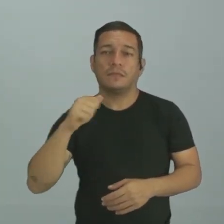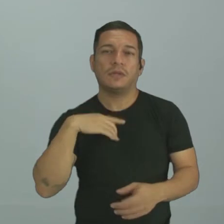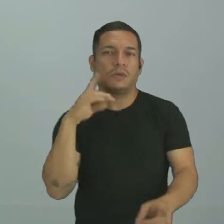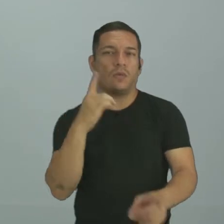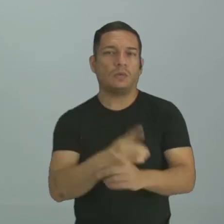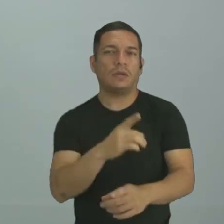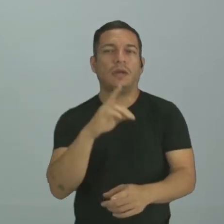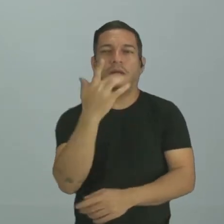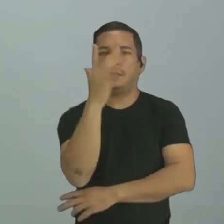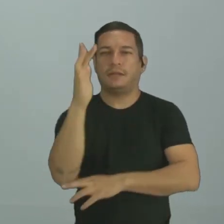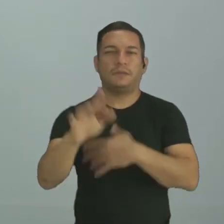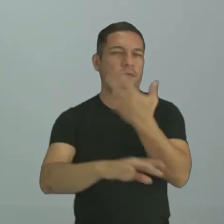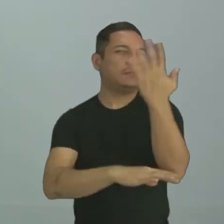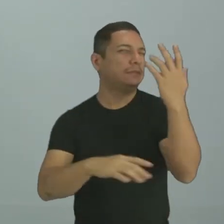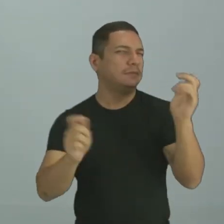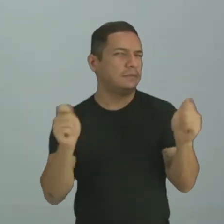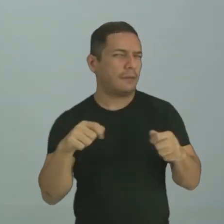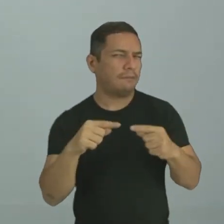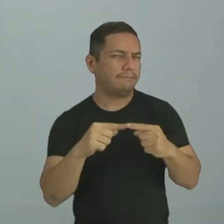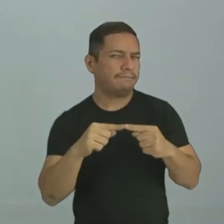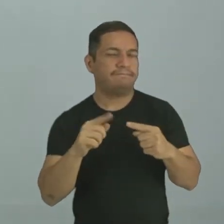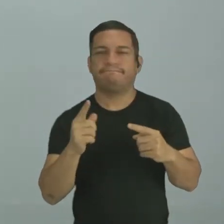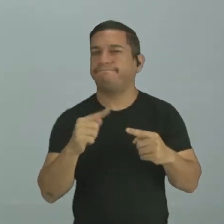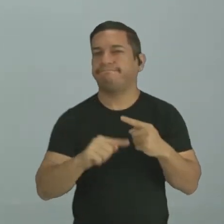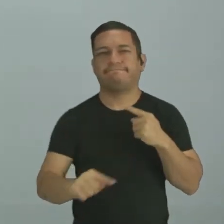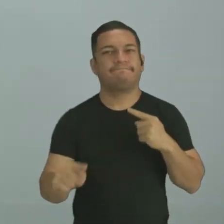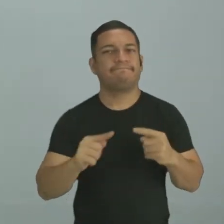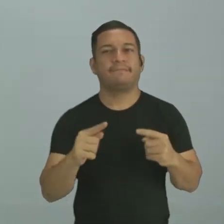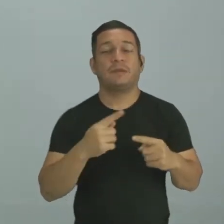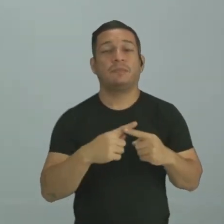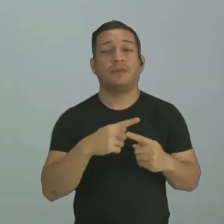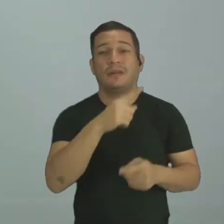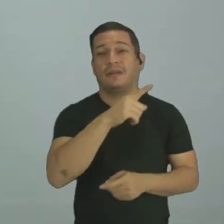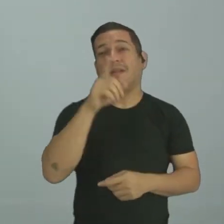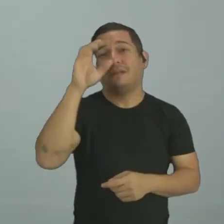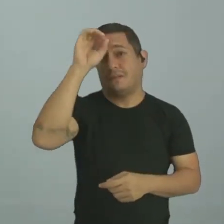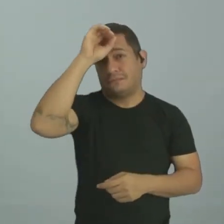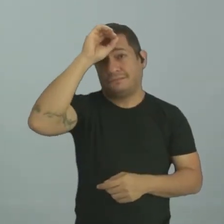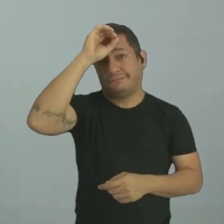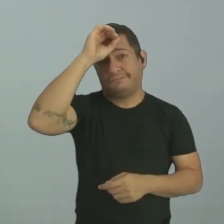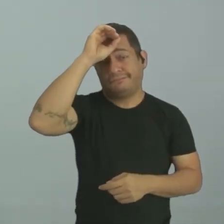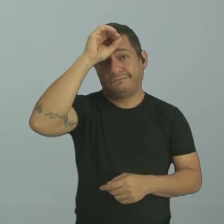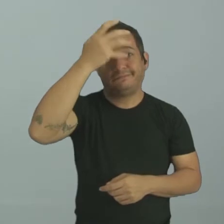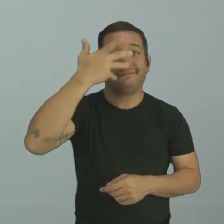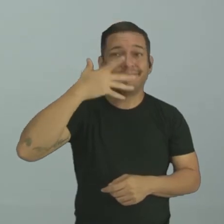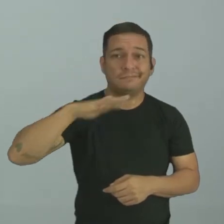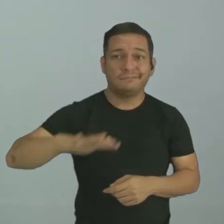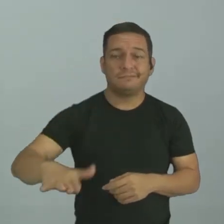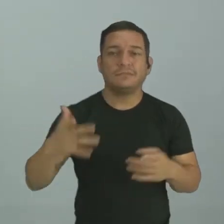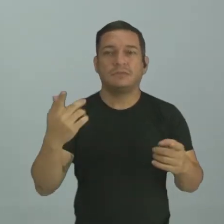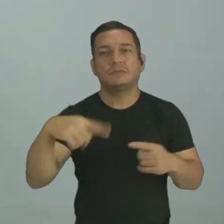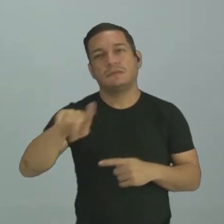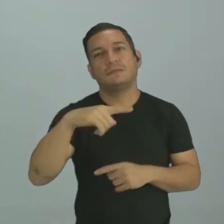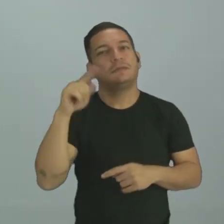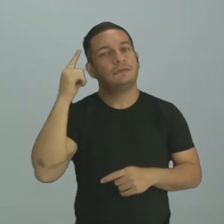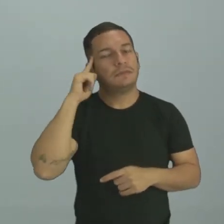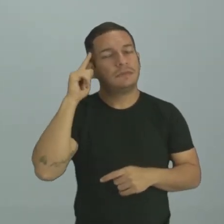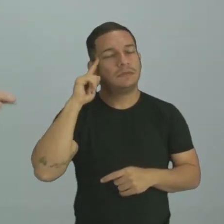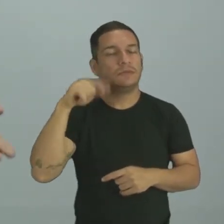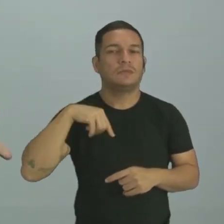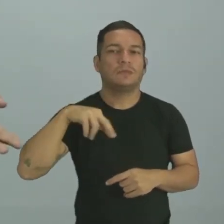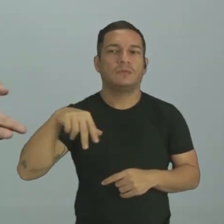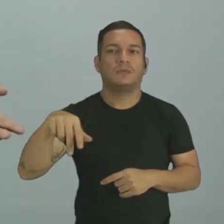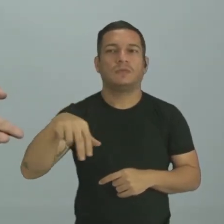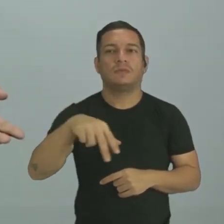natureza no achados e perdidos? Não, né? Aqui mostra também a inocência da criança. Porque já imaginou você andar num lugar desse?